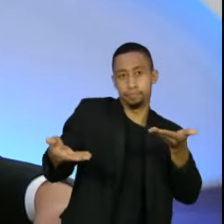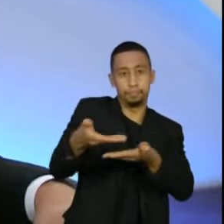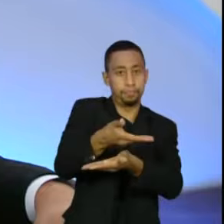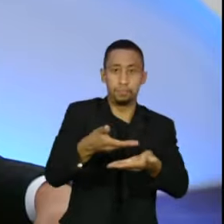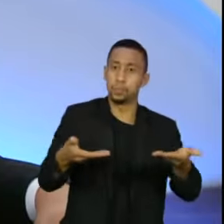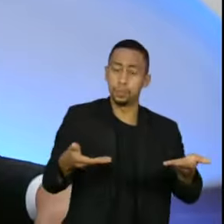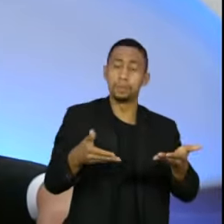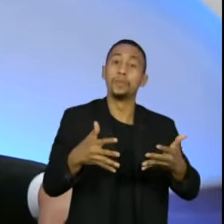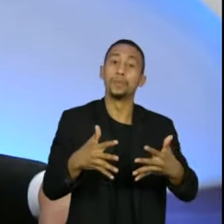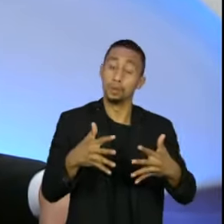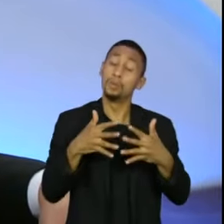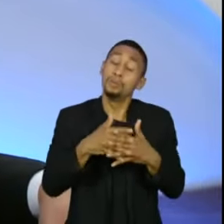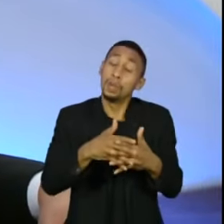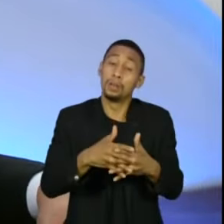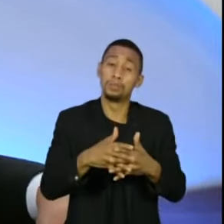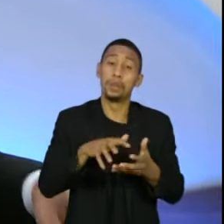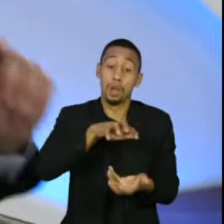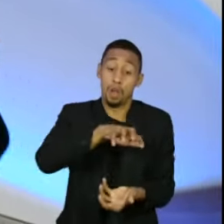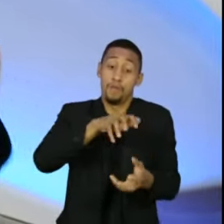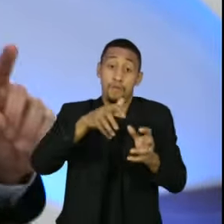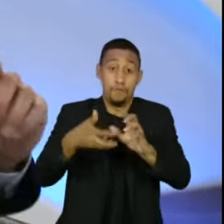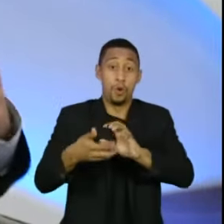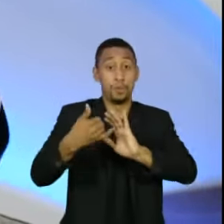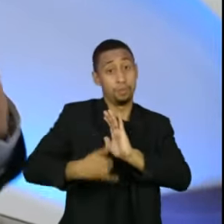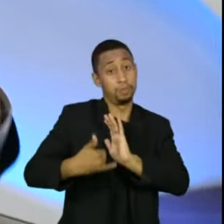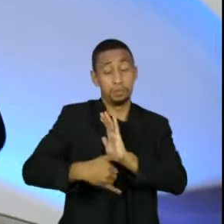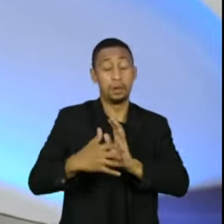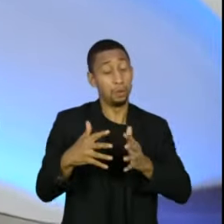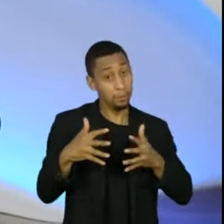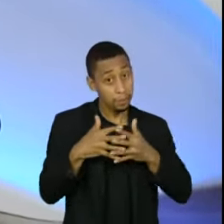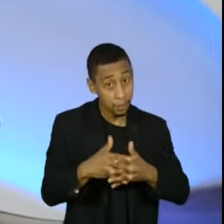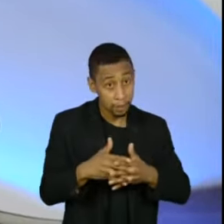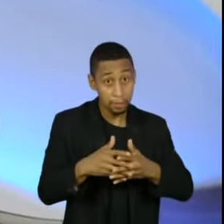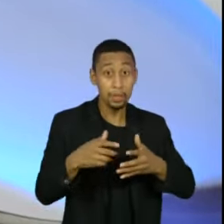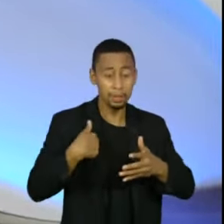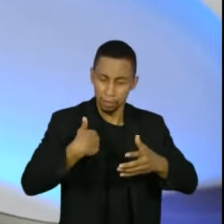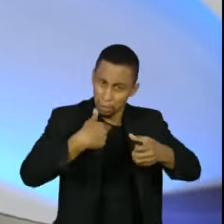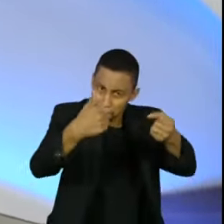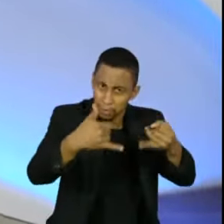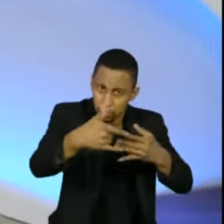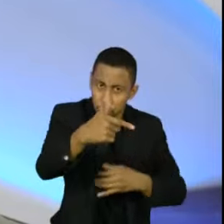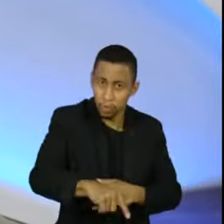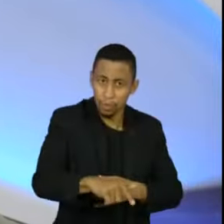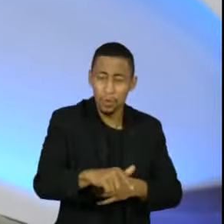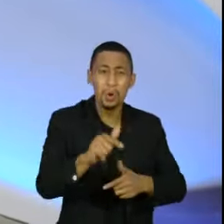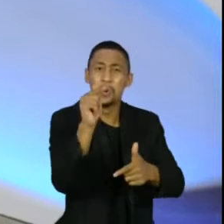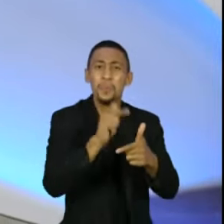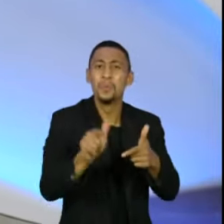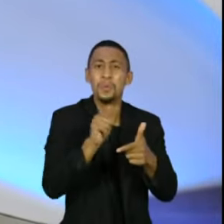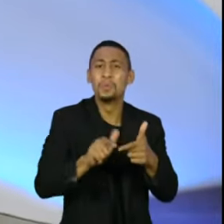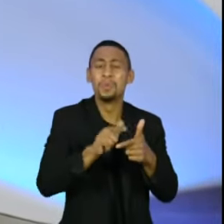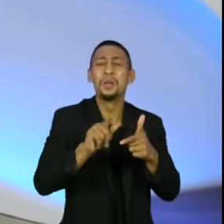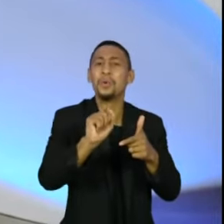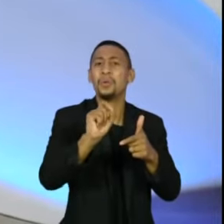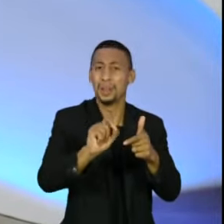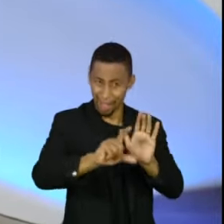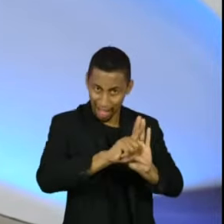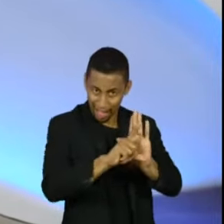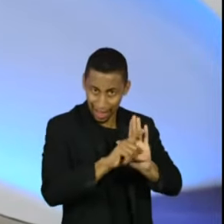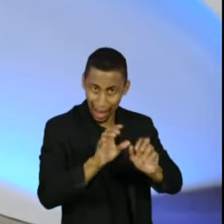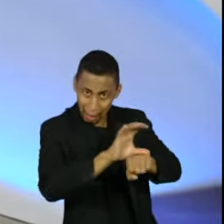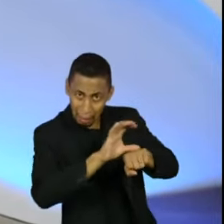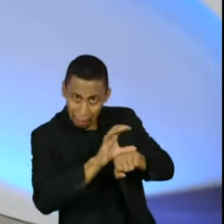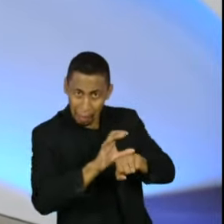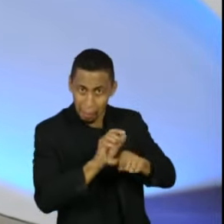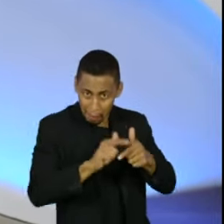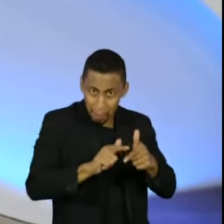altamente complexa. E, como você fala de reforma tributária, é bom que se diga também, faço questão de dizer, que não é só um problema legislativo. Nós precisamos fazer a reforma